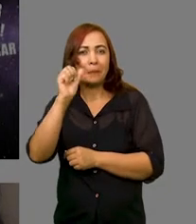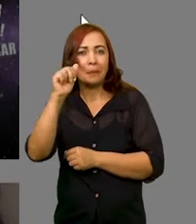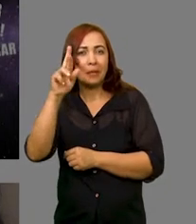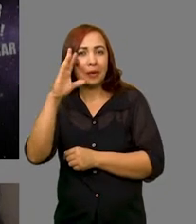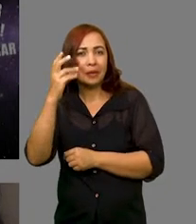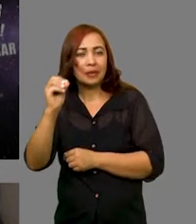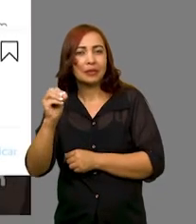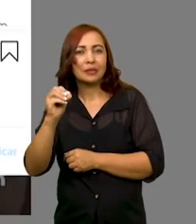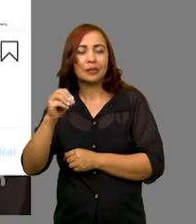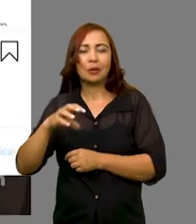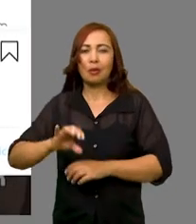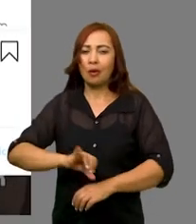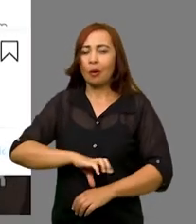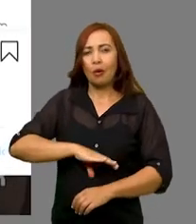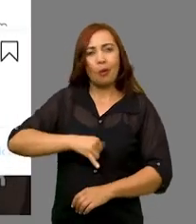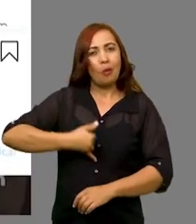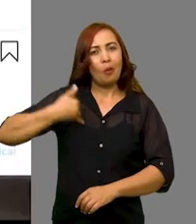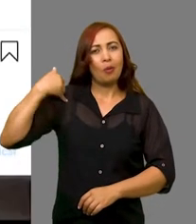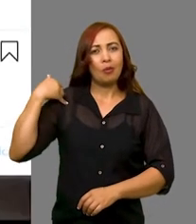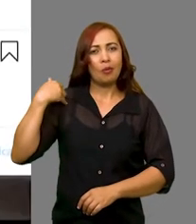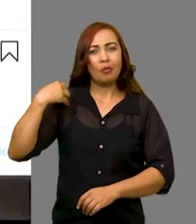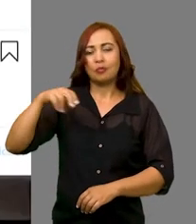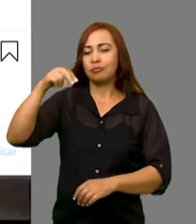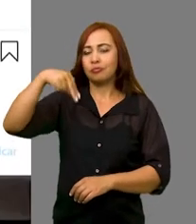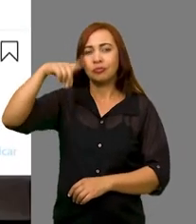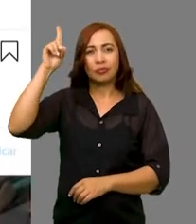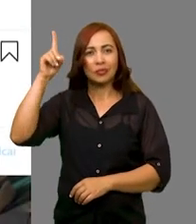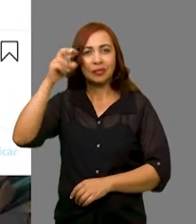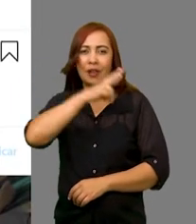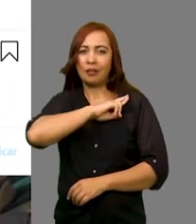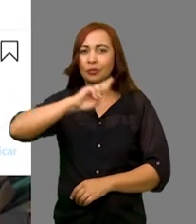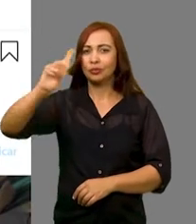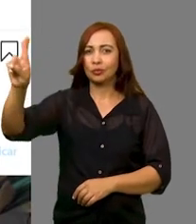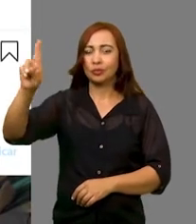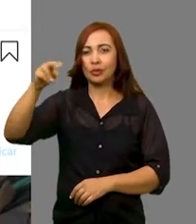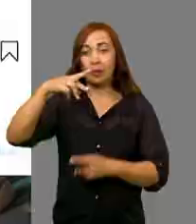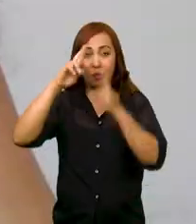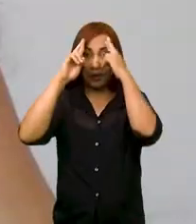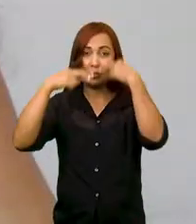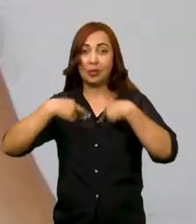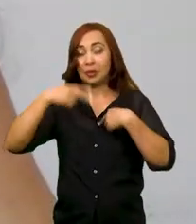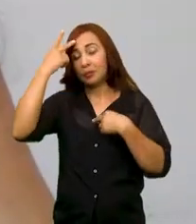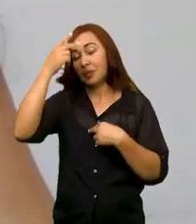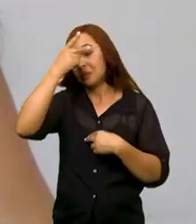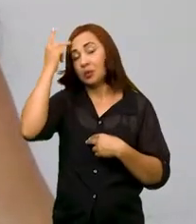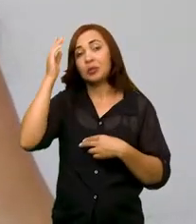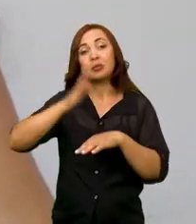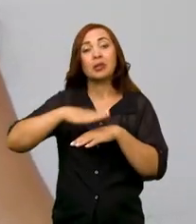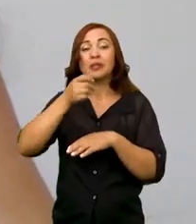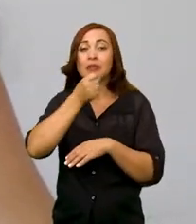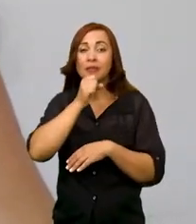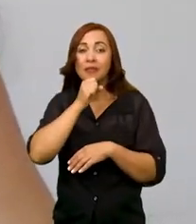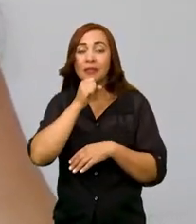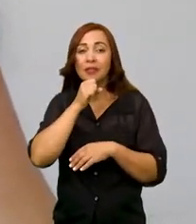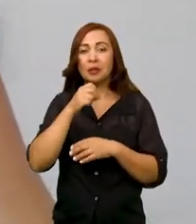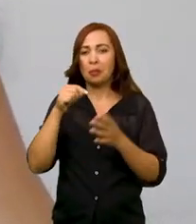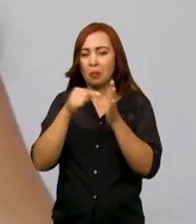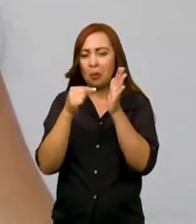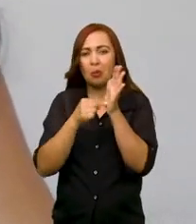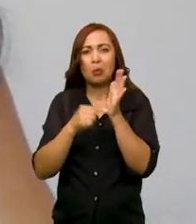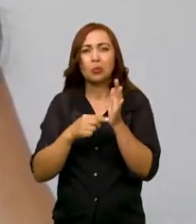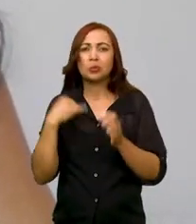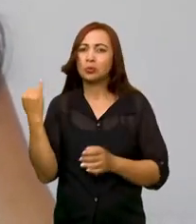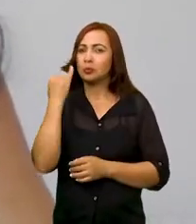nordestino, do respeito aos mais velhos, da religiosidade, pontos que são recorrentes e bem